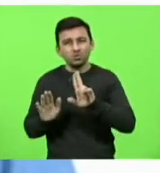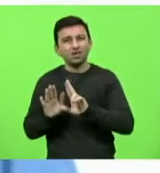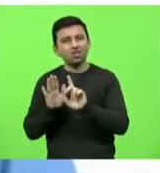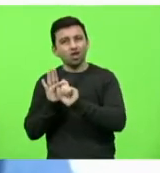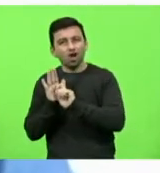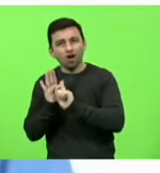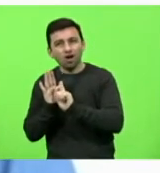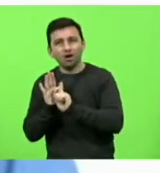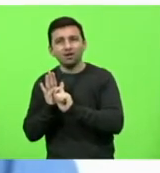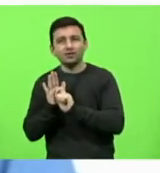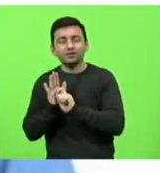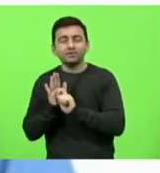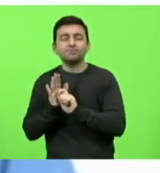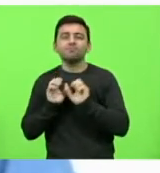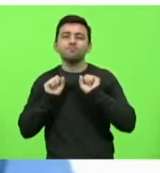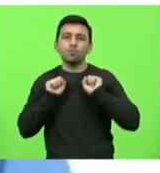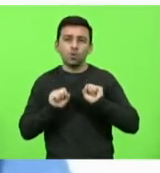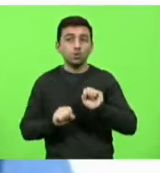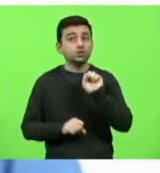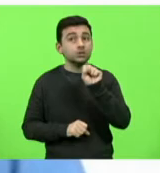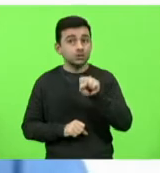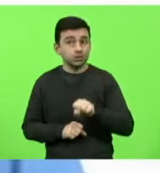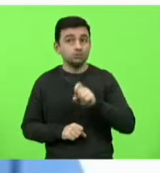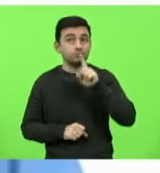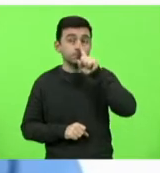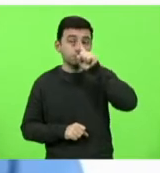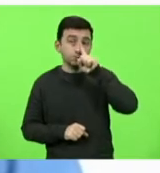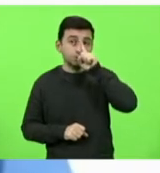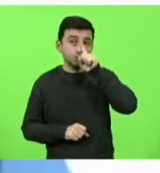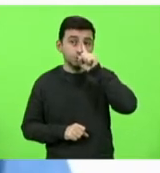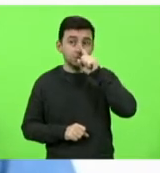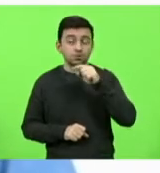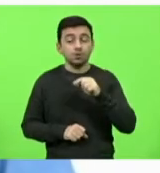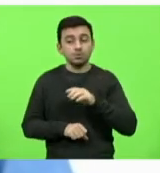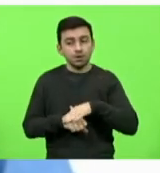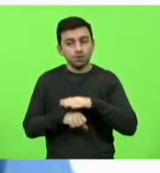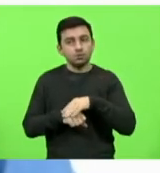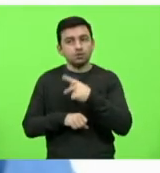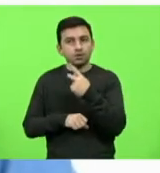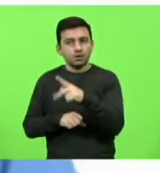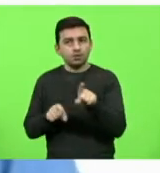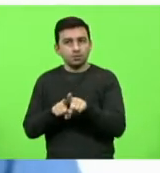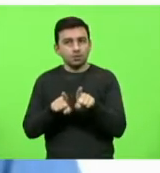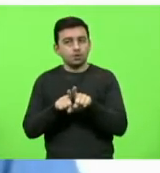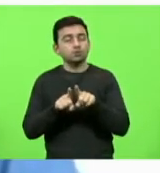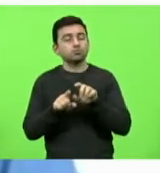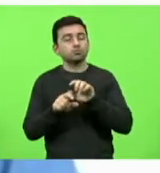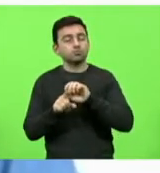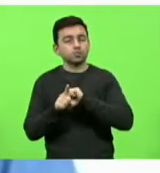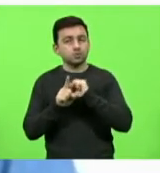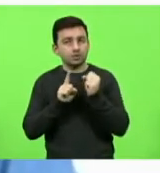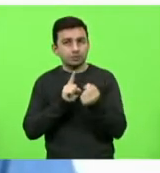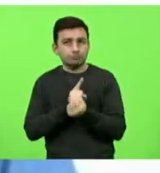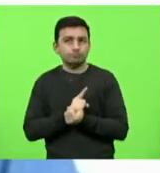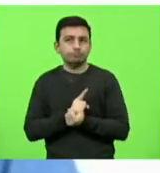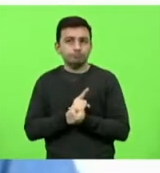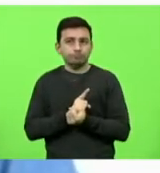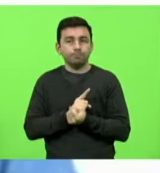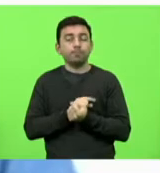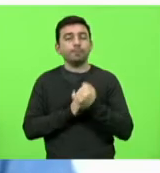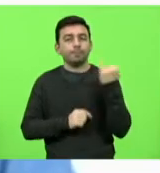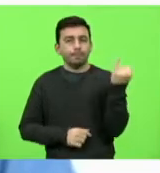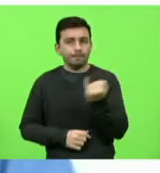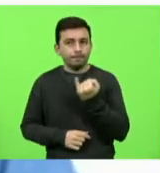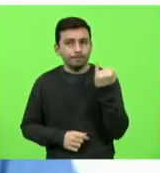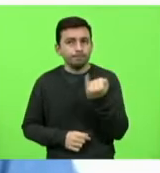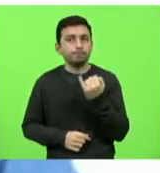podem se tornar, sim, um risco para si próprios e para a sociedade. Então, é muito importante que Santa